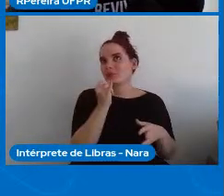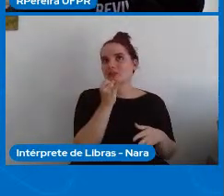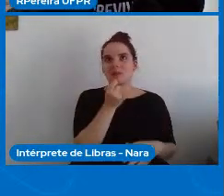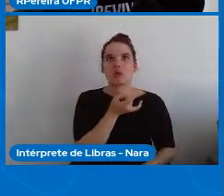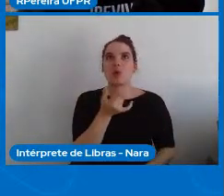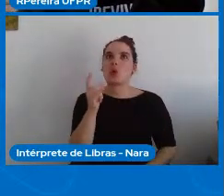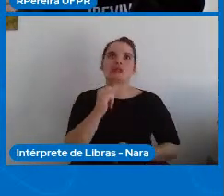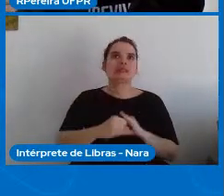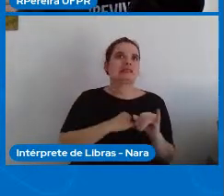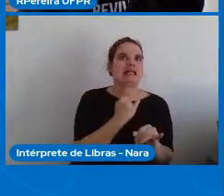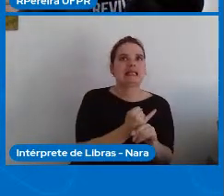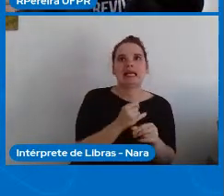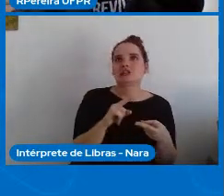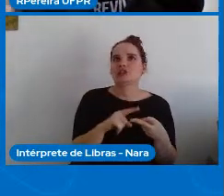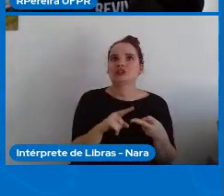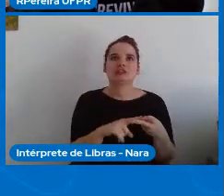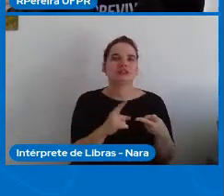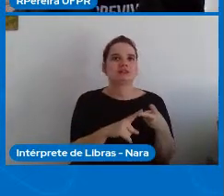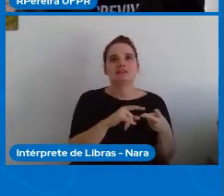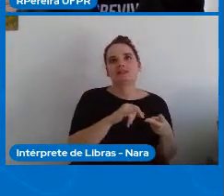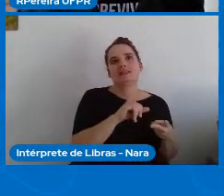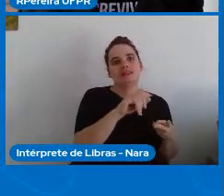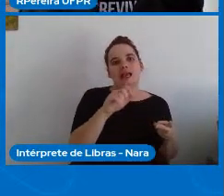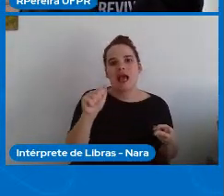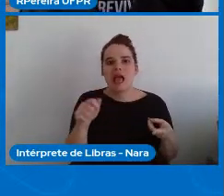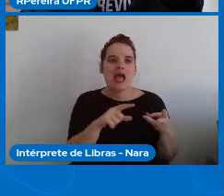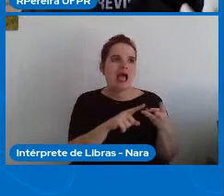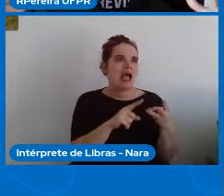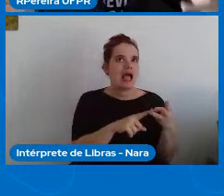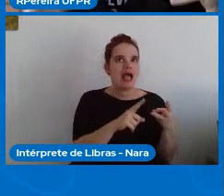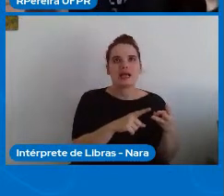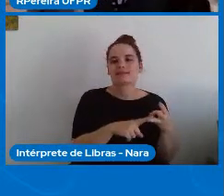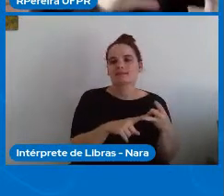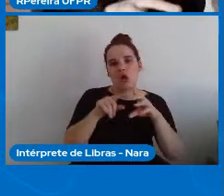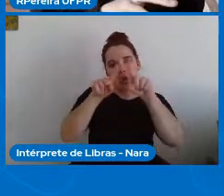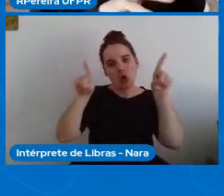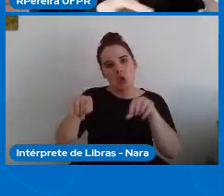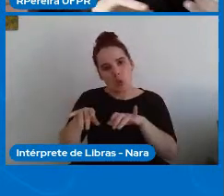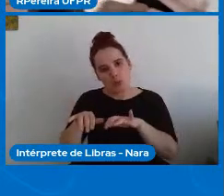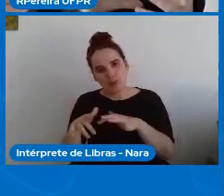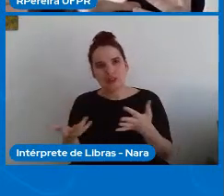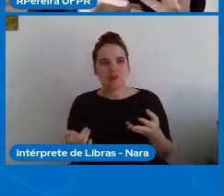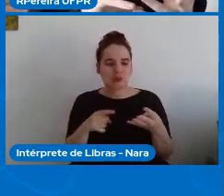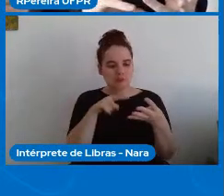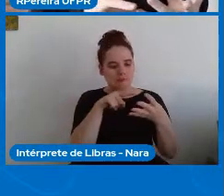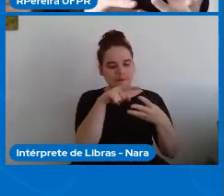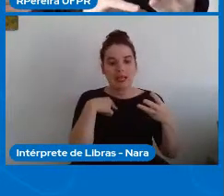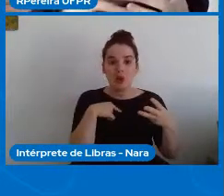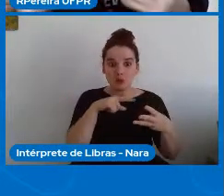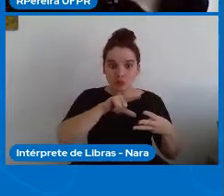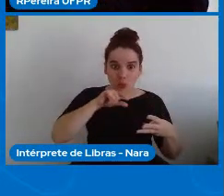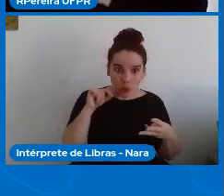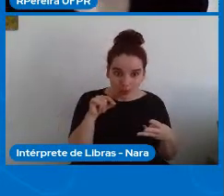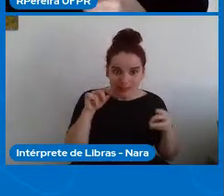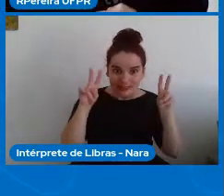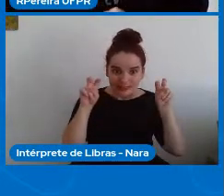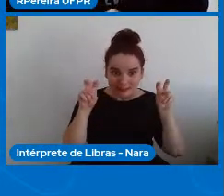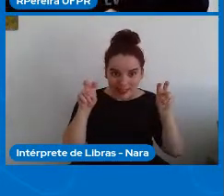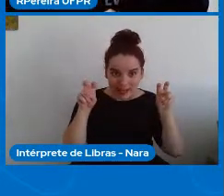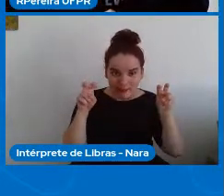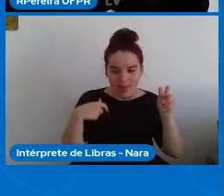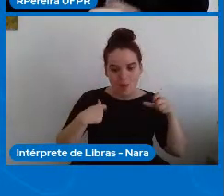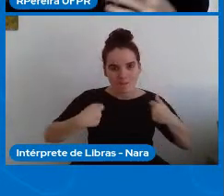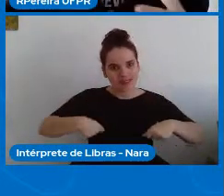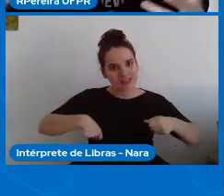coisas computação vestível arquitetura de computadores então na hora que ela tem que estudar uma área e escrever uma